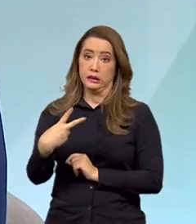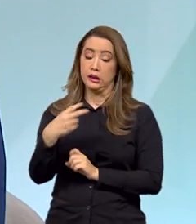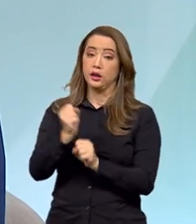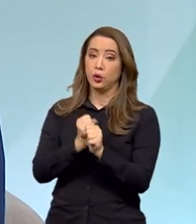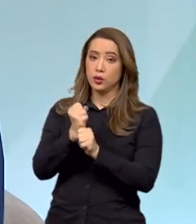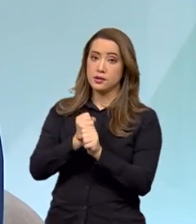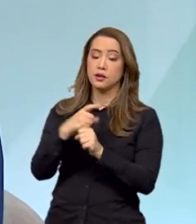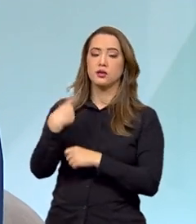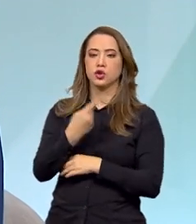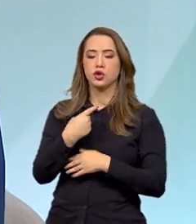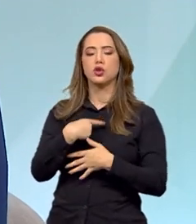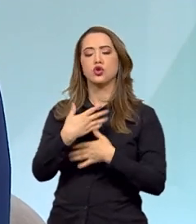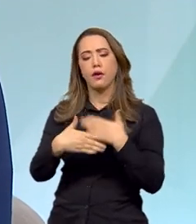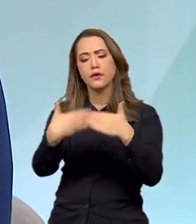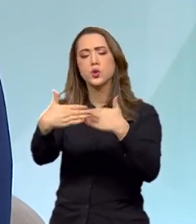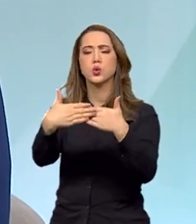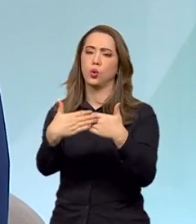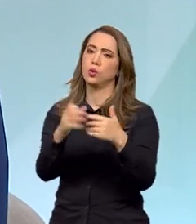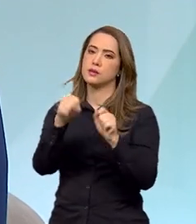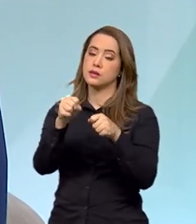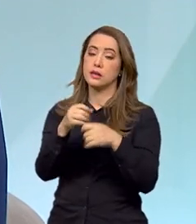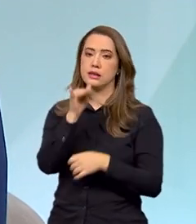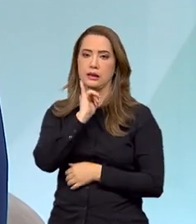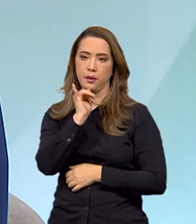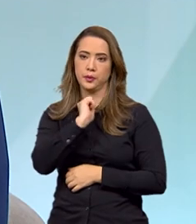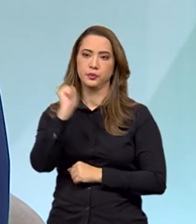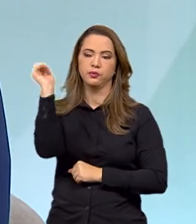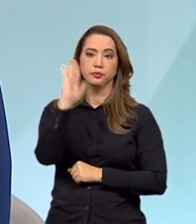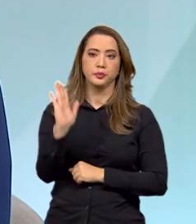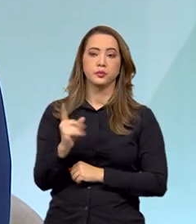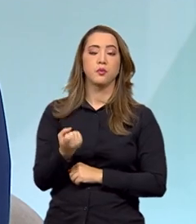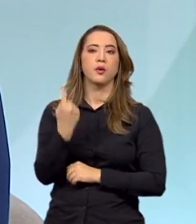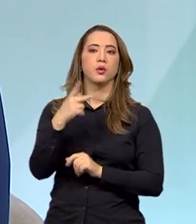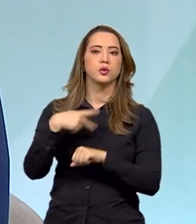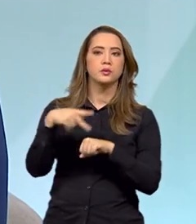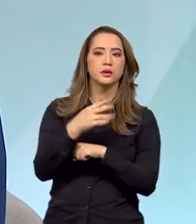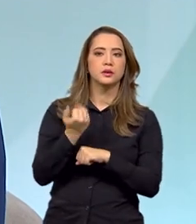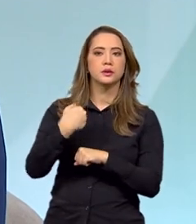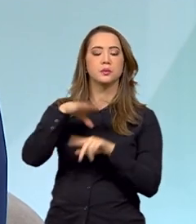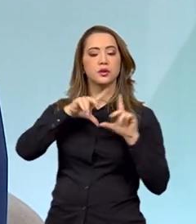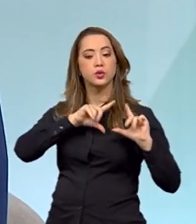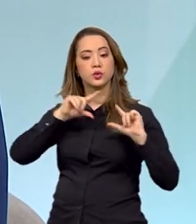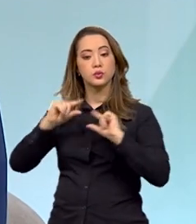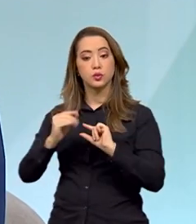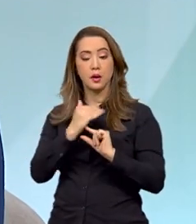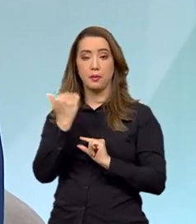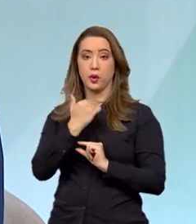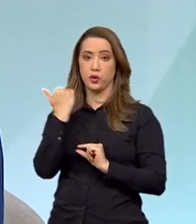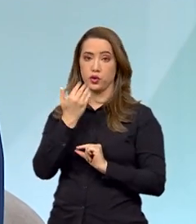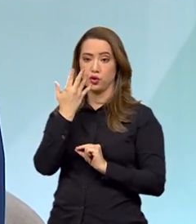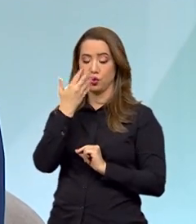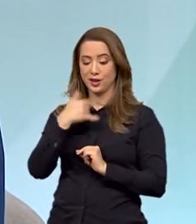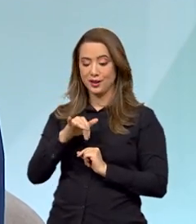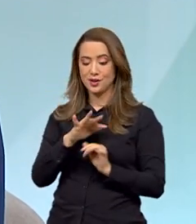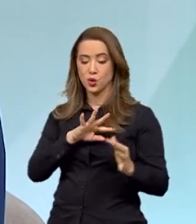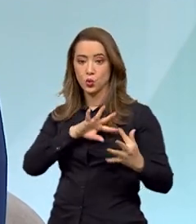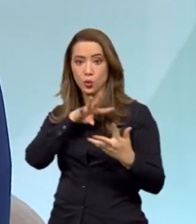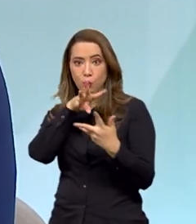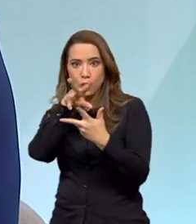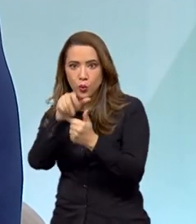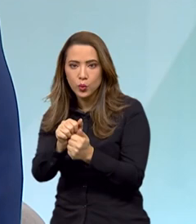avançamos em muitos pontos. Por exemplo, o Brasil foi um dos países que mais reduziu a mortalidade infantil no mundo.